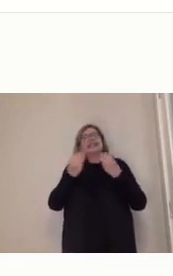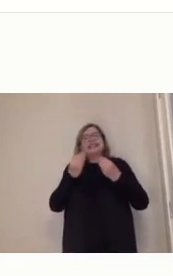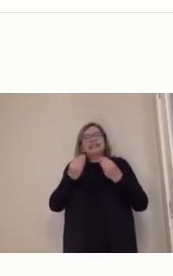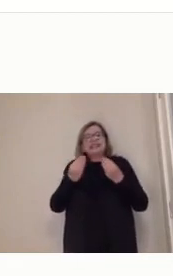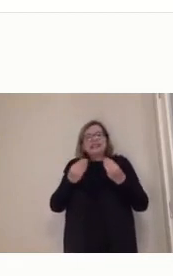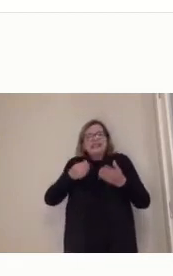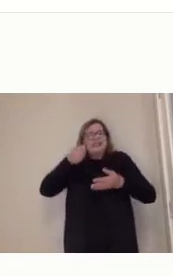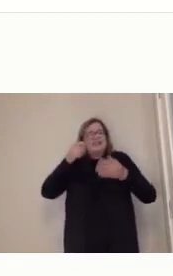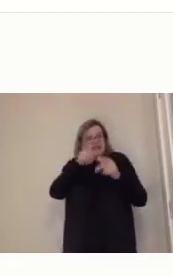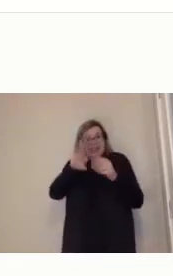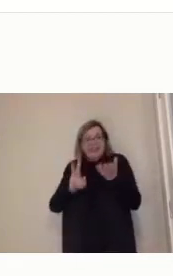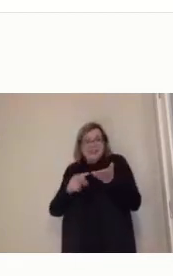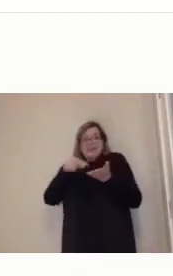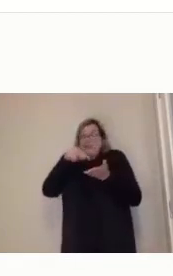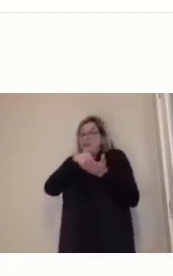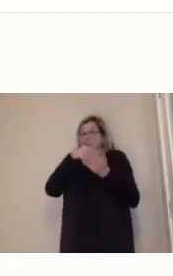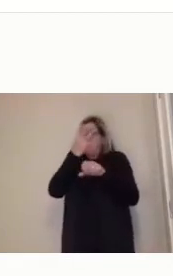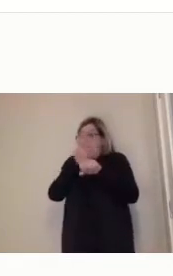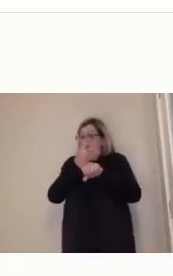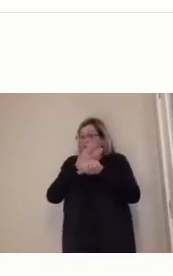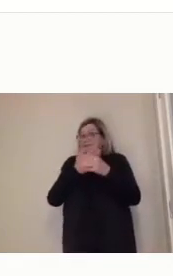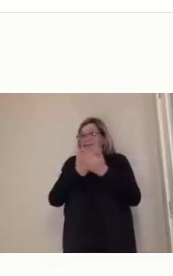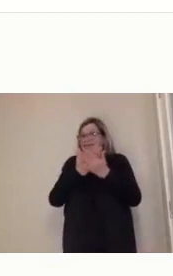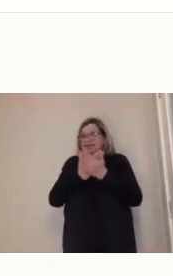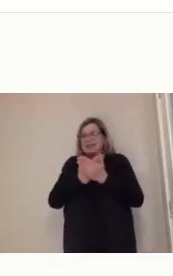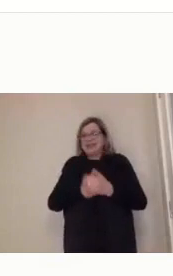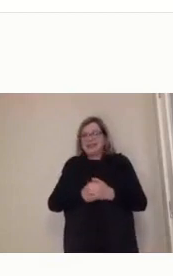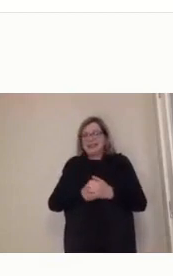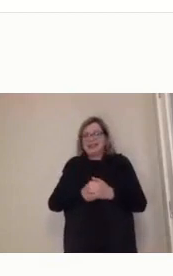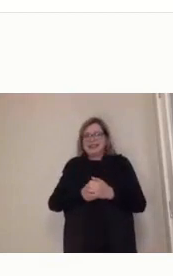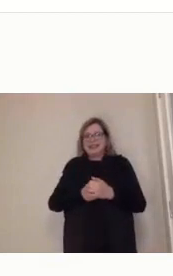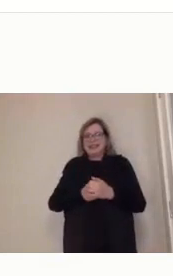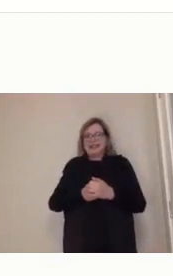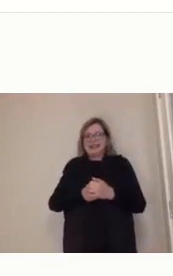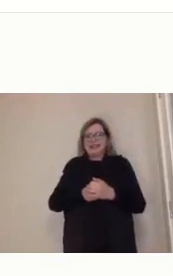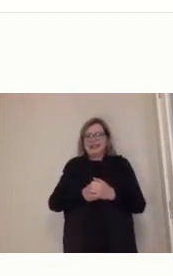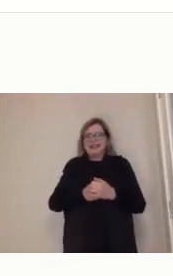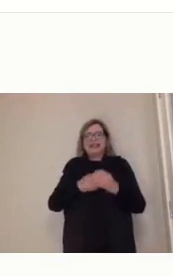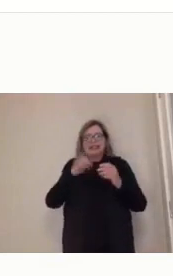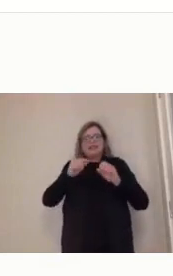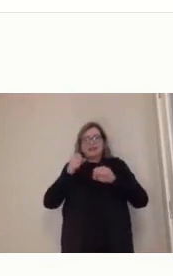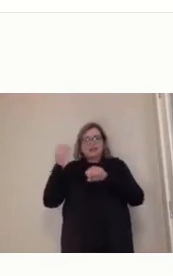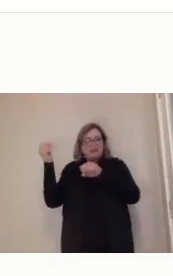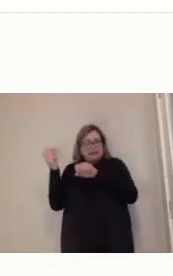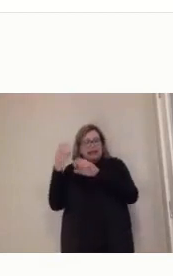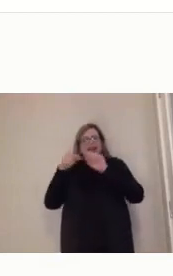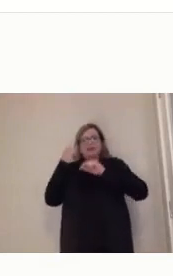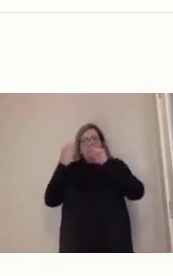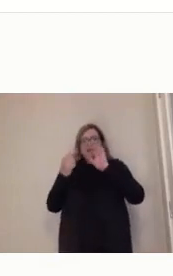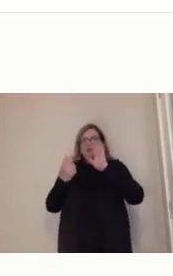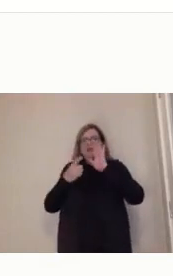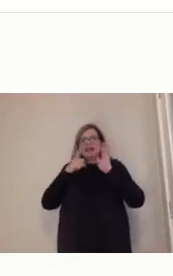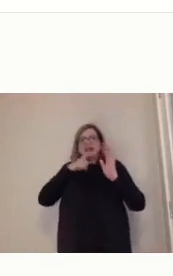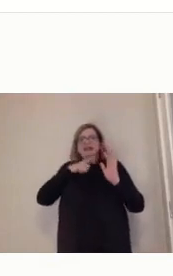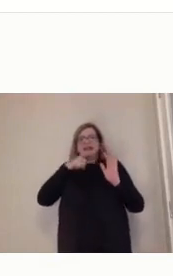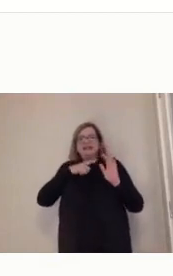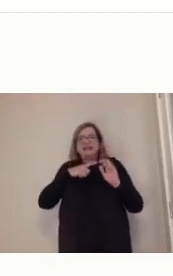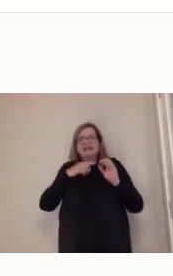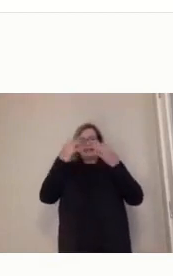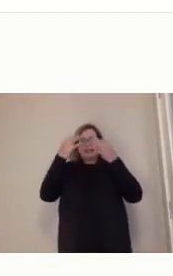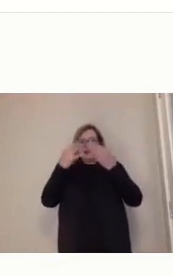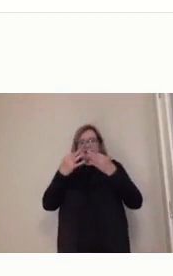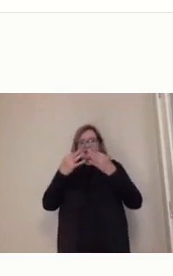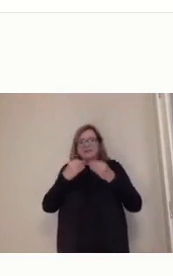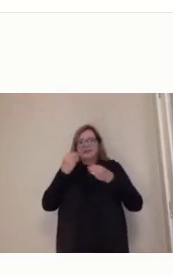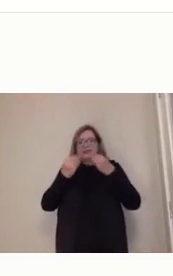no ambiente. Podem deixar. tá? Obrigada, gente. Grata a todos. Boa noite. Obrigada, Ana.